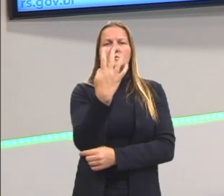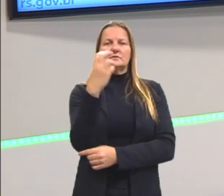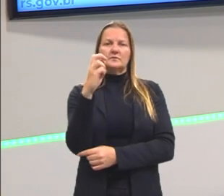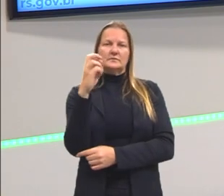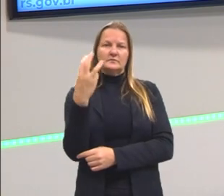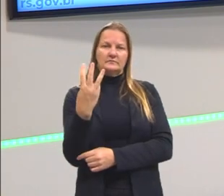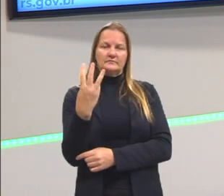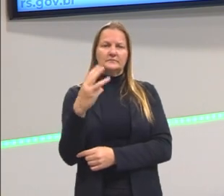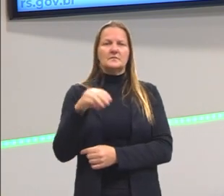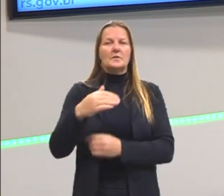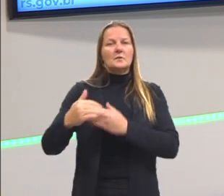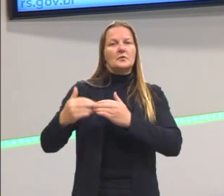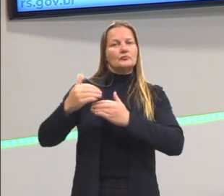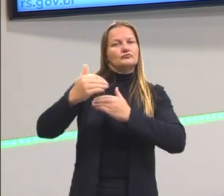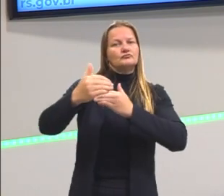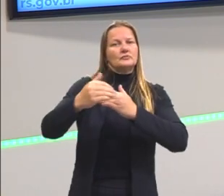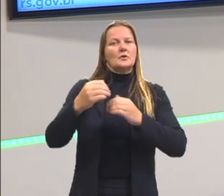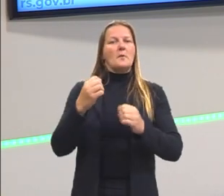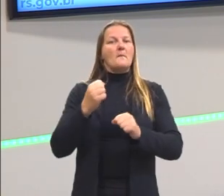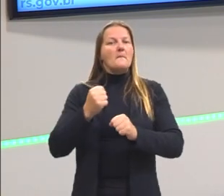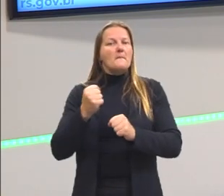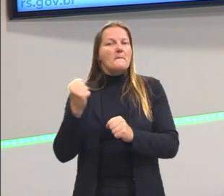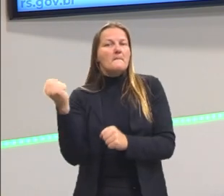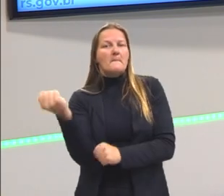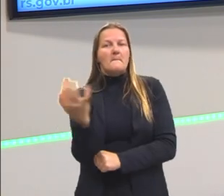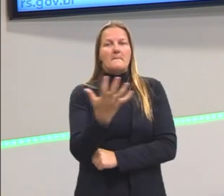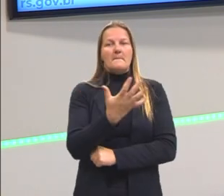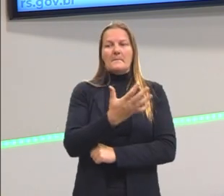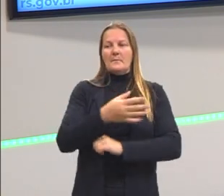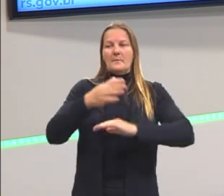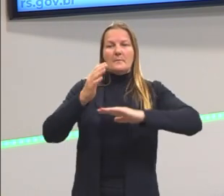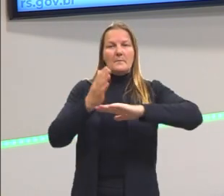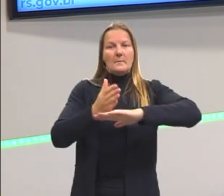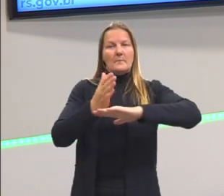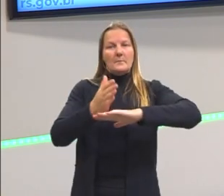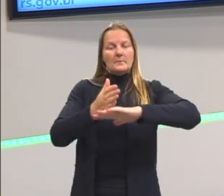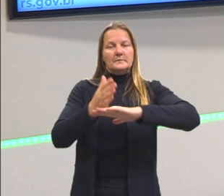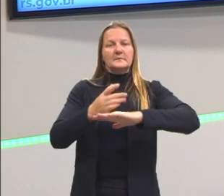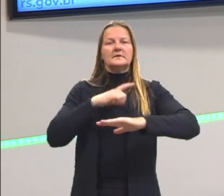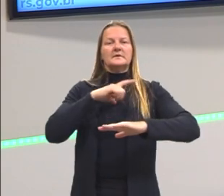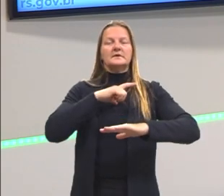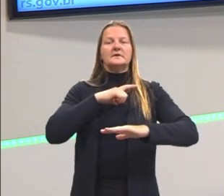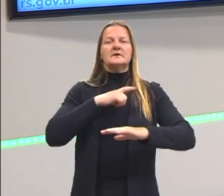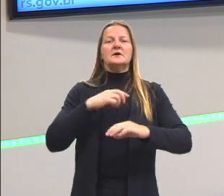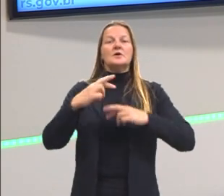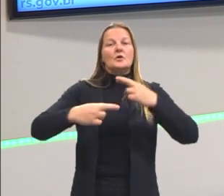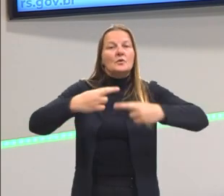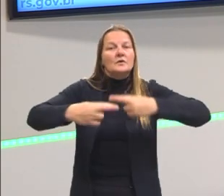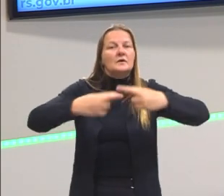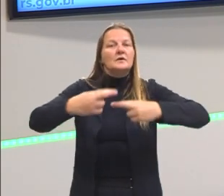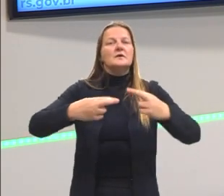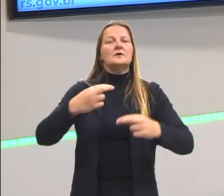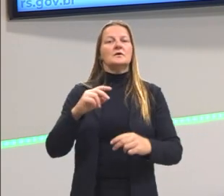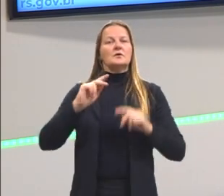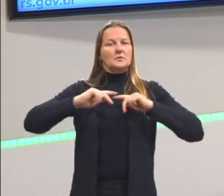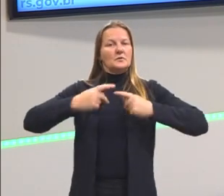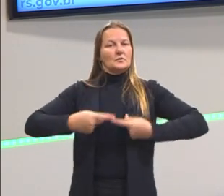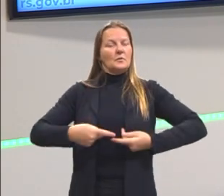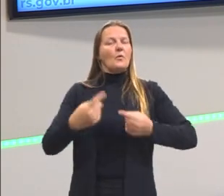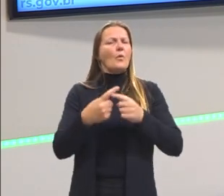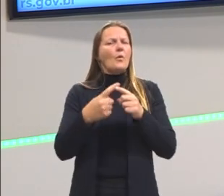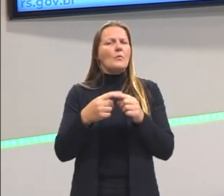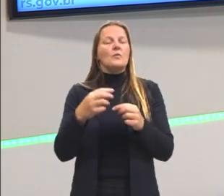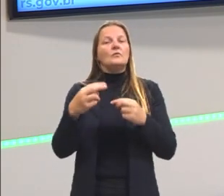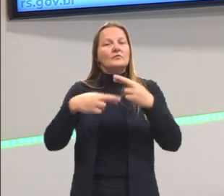começa a Era Moderna. E a Era Moderna, muito baseada no Humanismo e no Renascimento, que também iremos ver nessa aula,